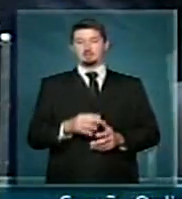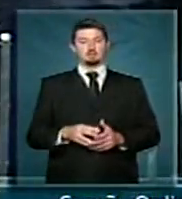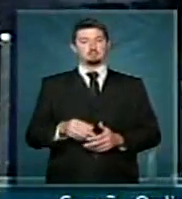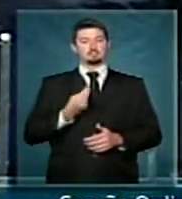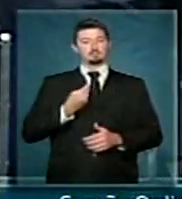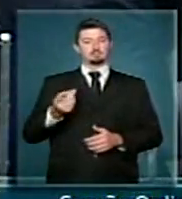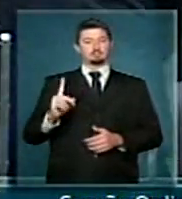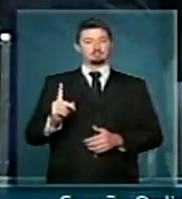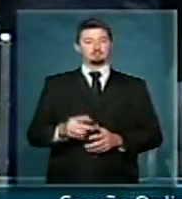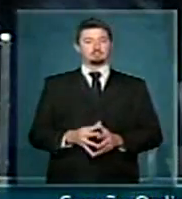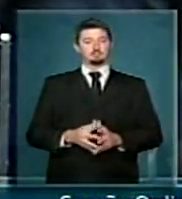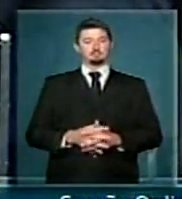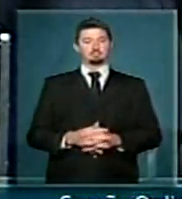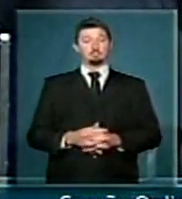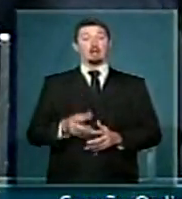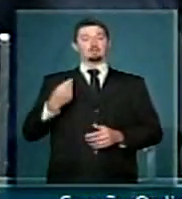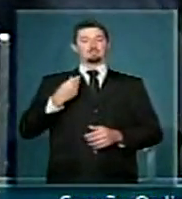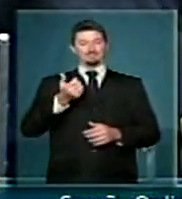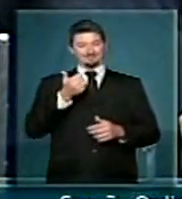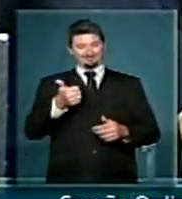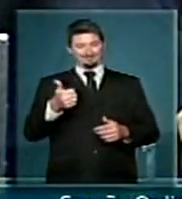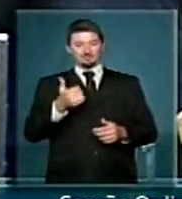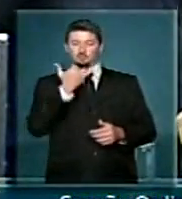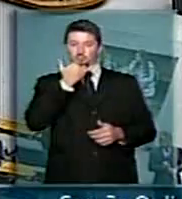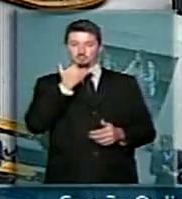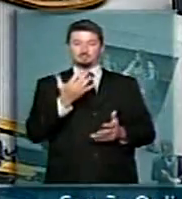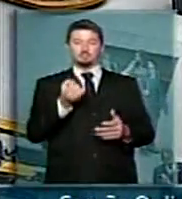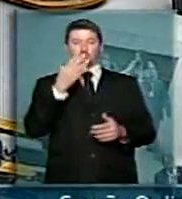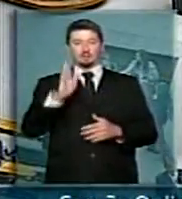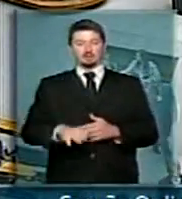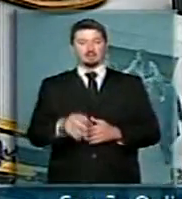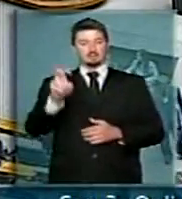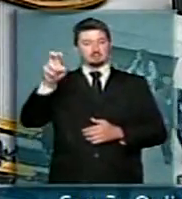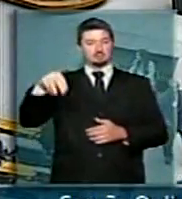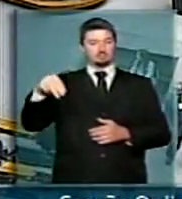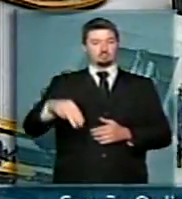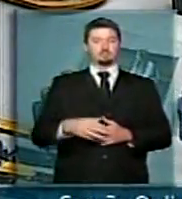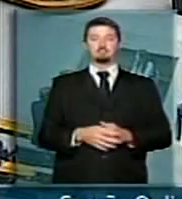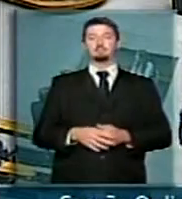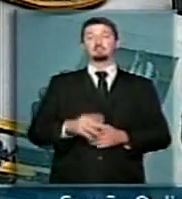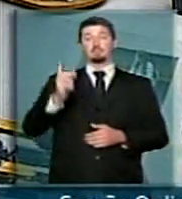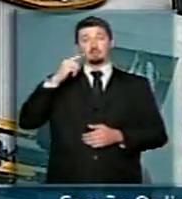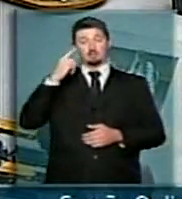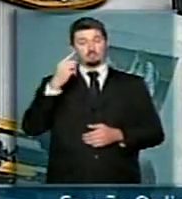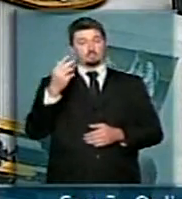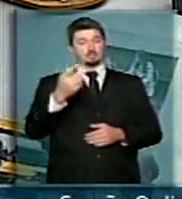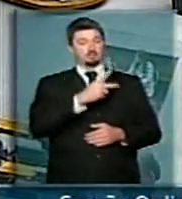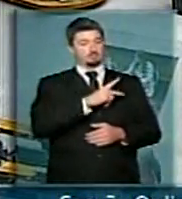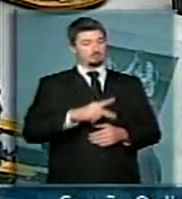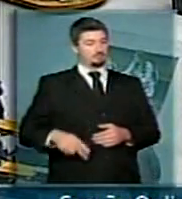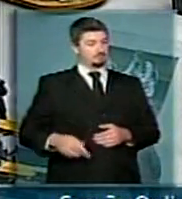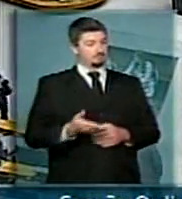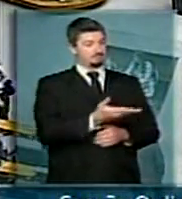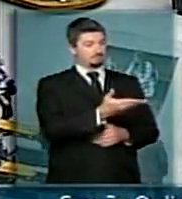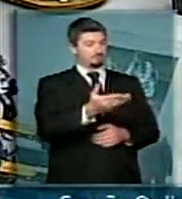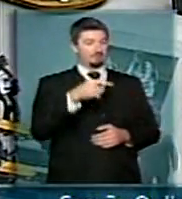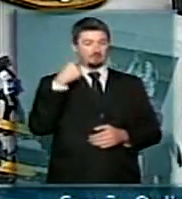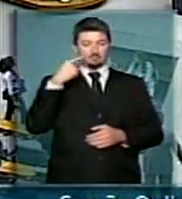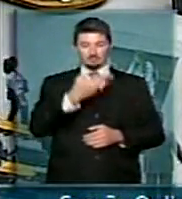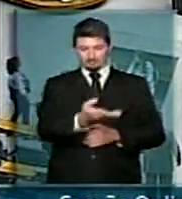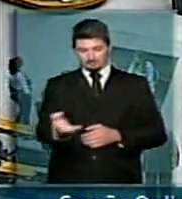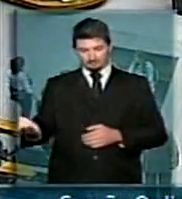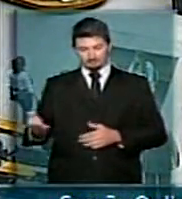ausente, opa, desculpe deputado, boa tarde, cinco minutos. Boa tarde, presidente, boa tarde, senhores e senhores